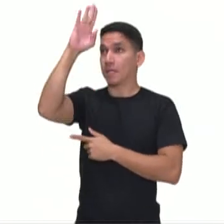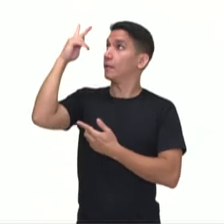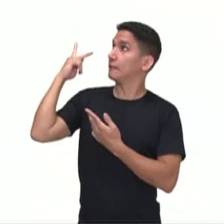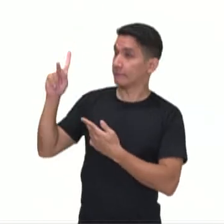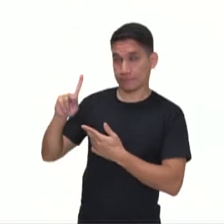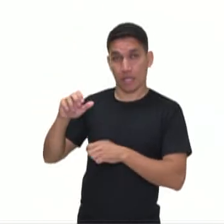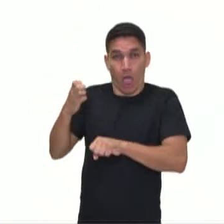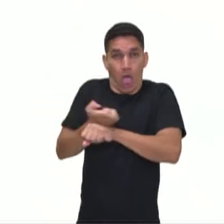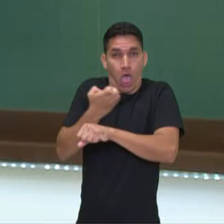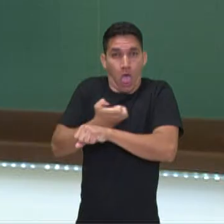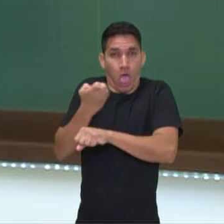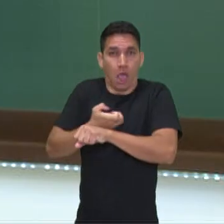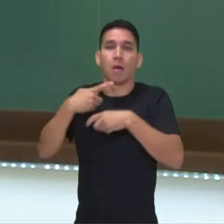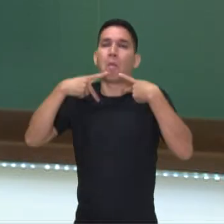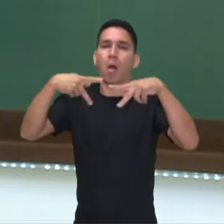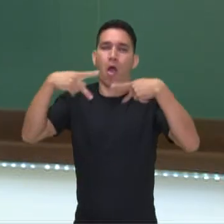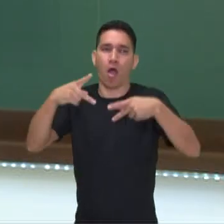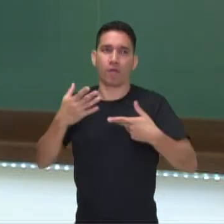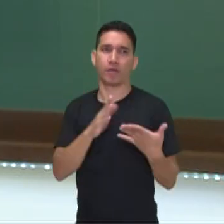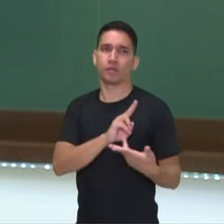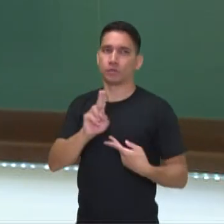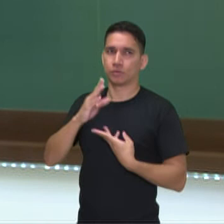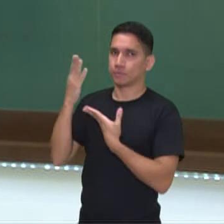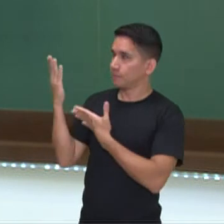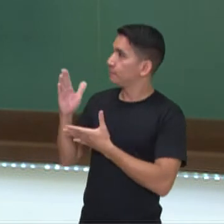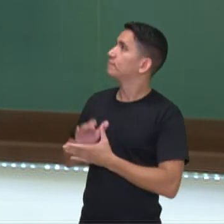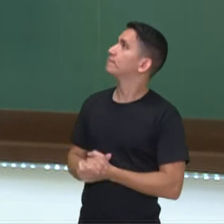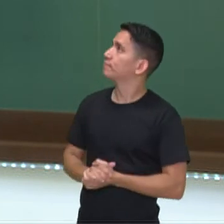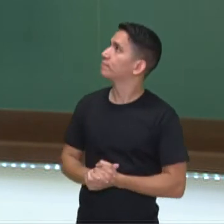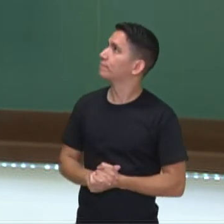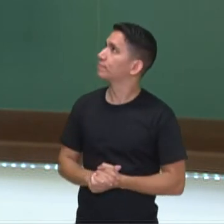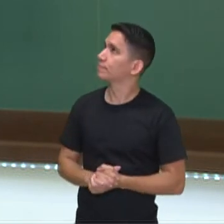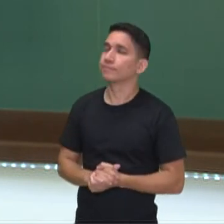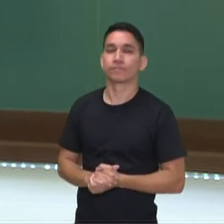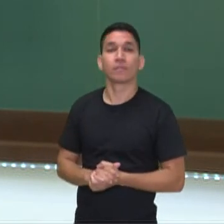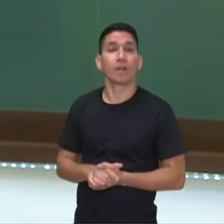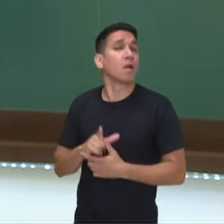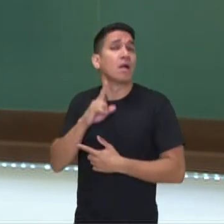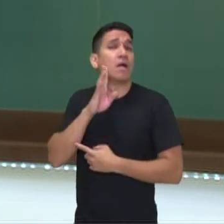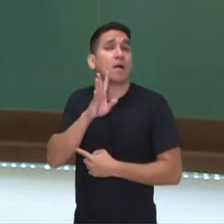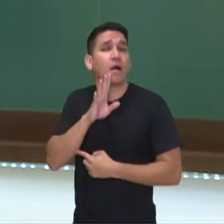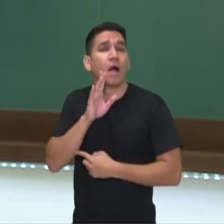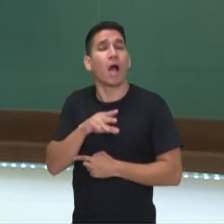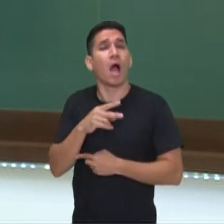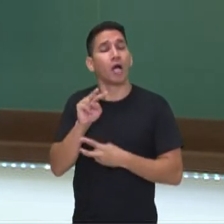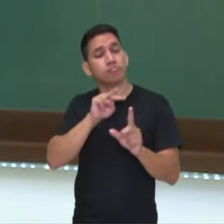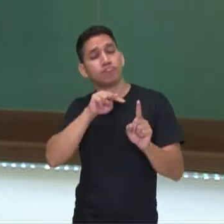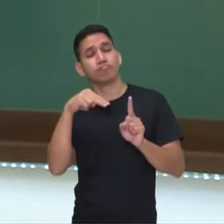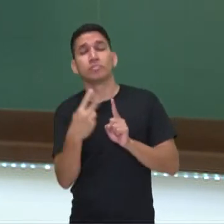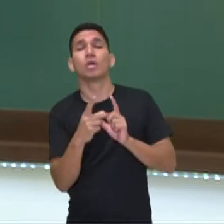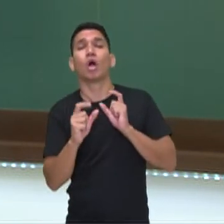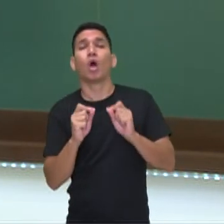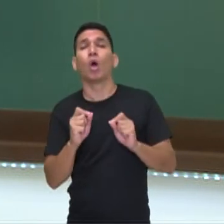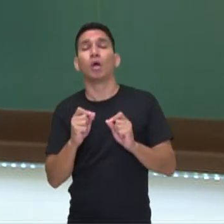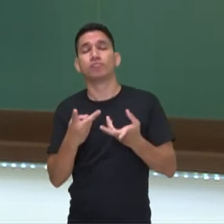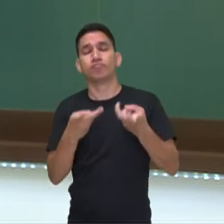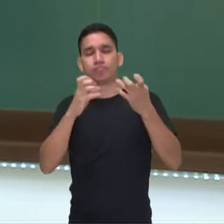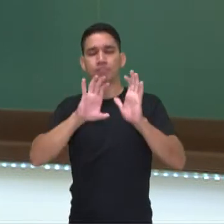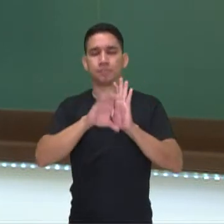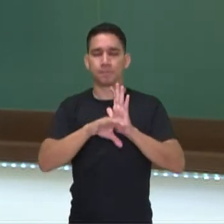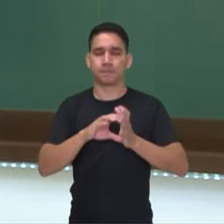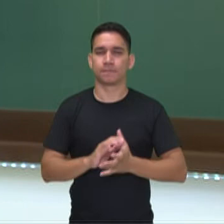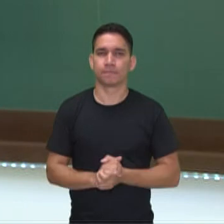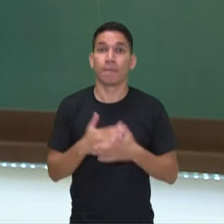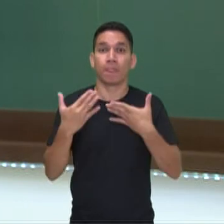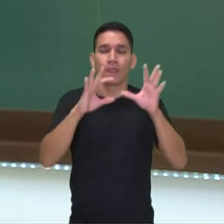né? Dos profetas, né? O Eliseu, Abadia, né? Então é bacana trabalhar essa concepção. Então, pessoal,